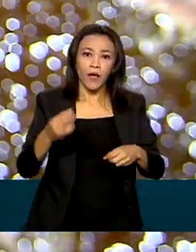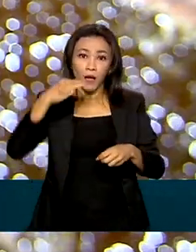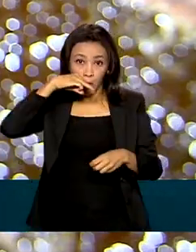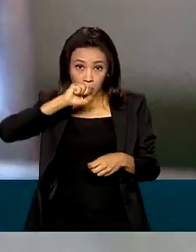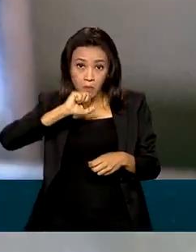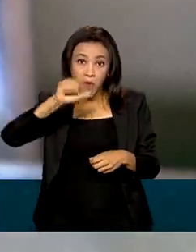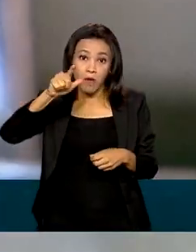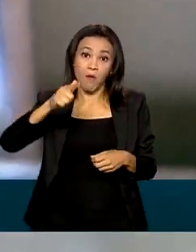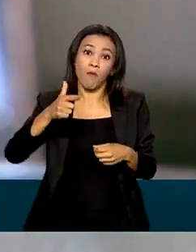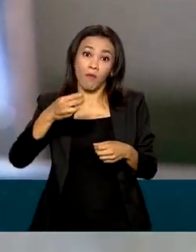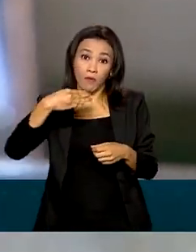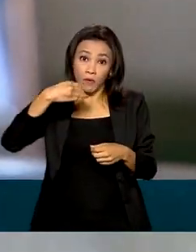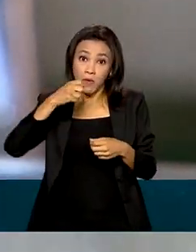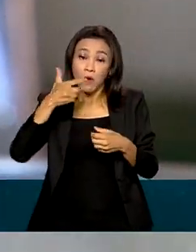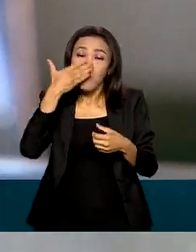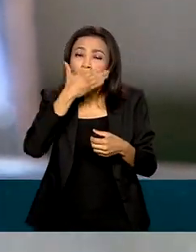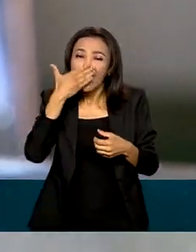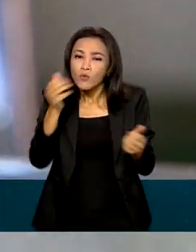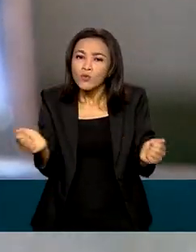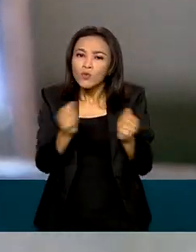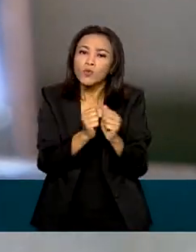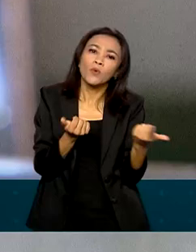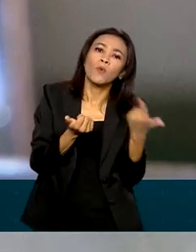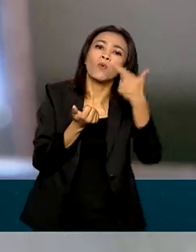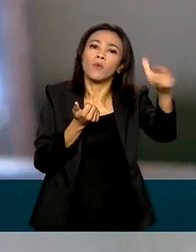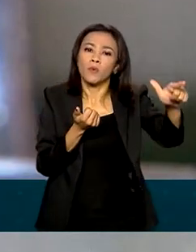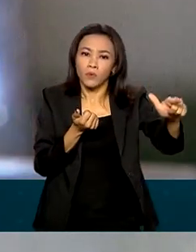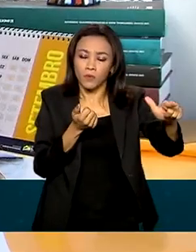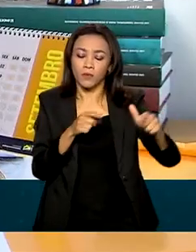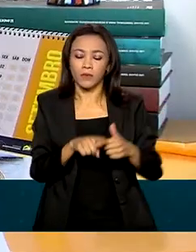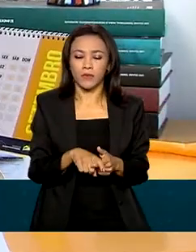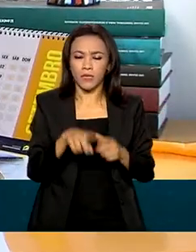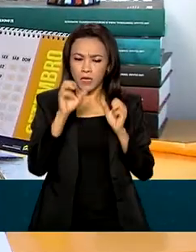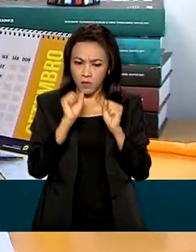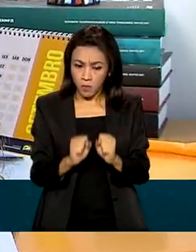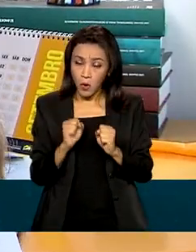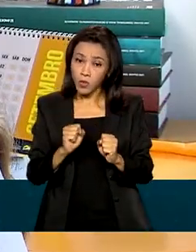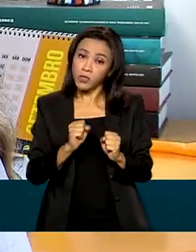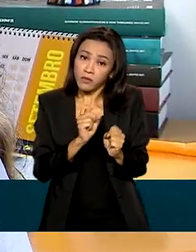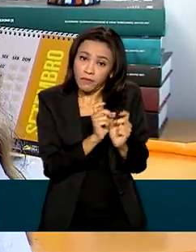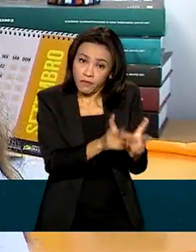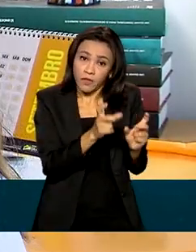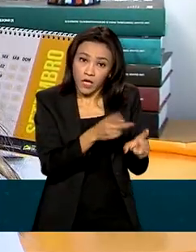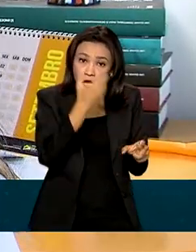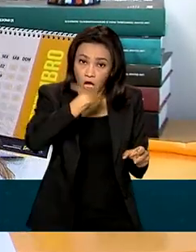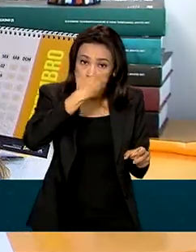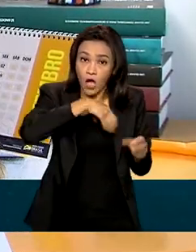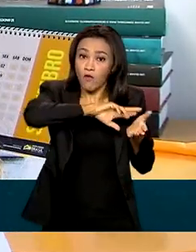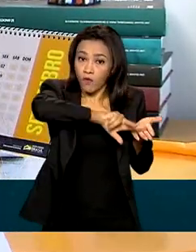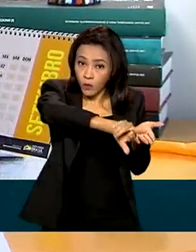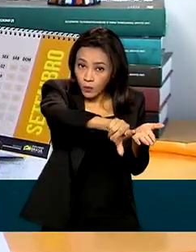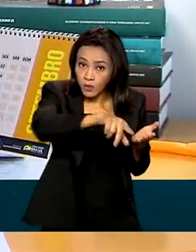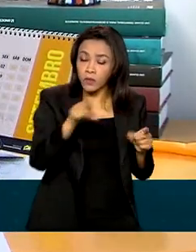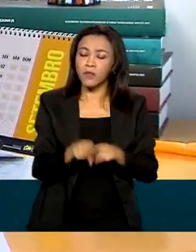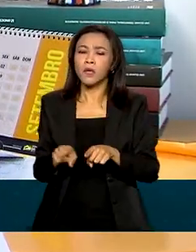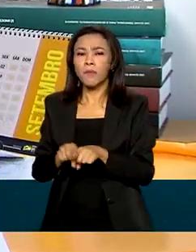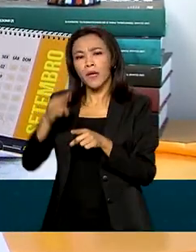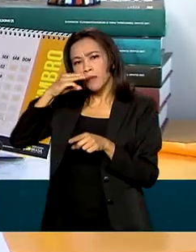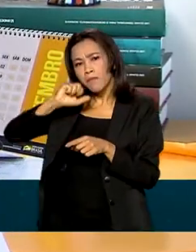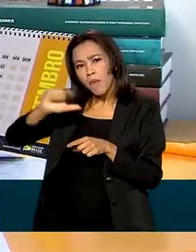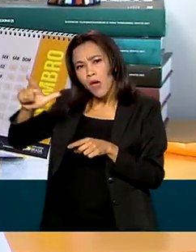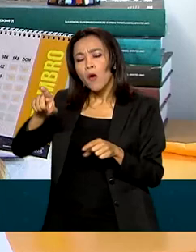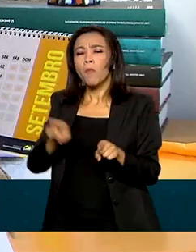aliada a outras culturas. Ele pode ser um produtor de frutas e ter a produção do mel, ele pode ter